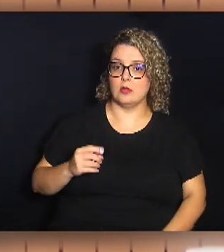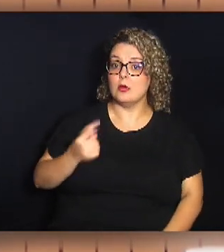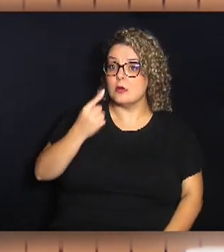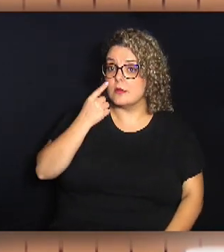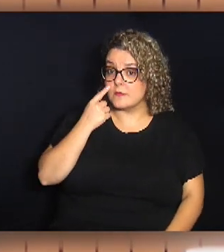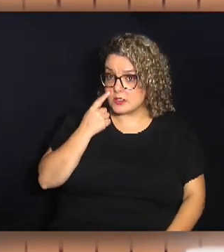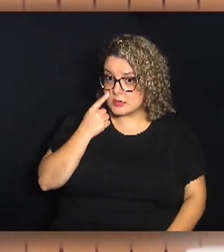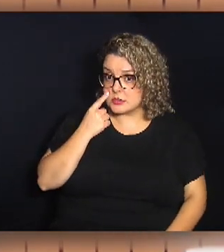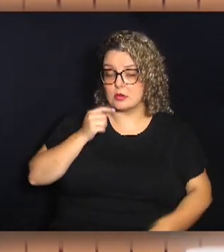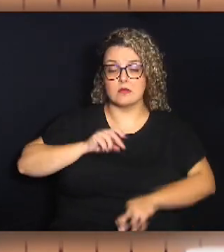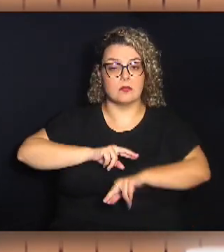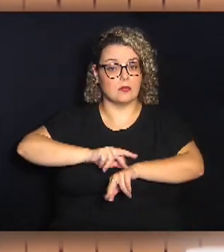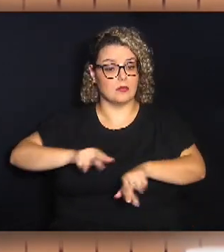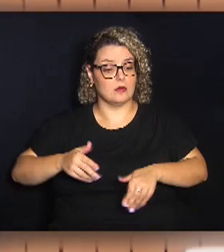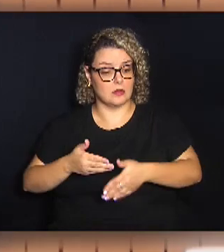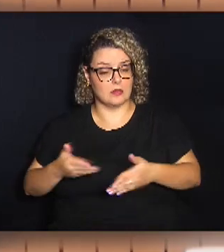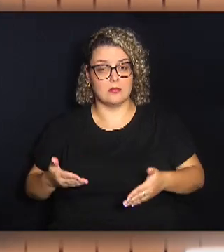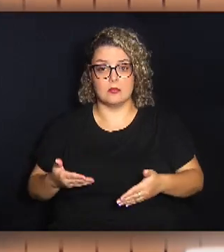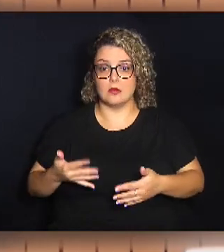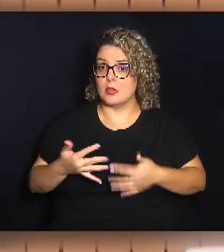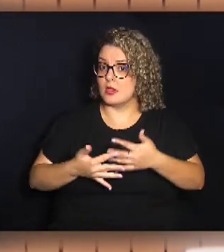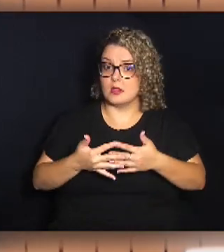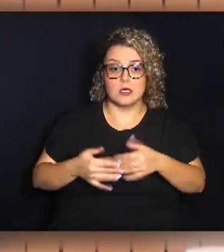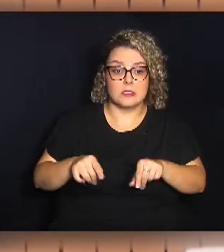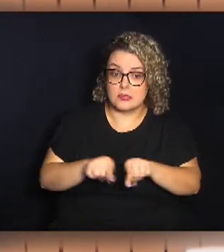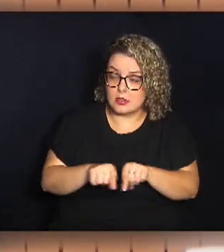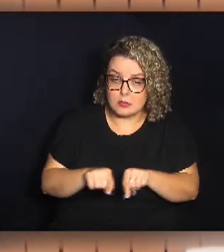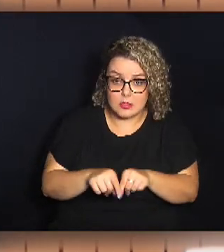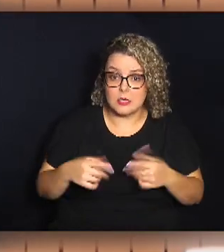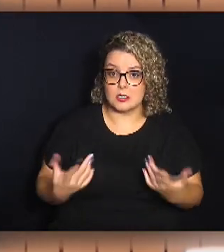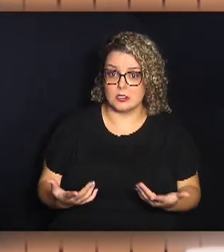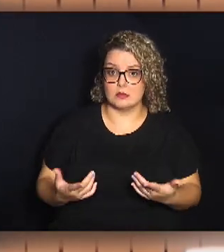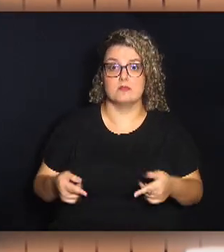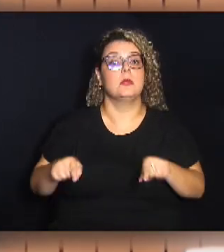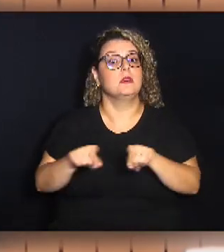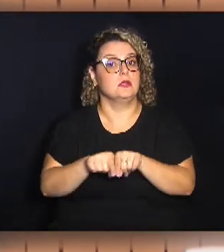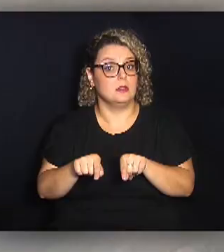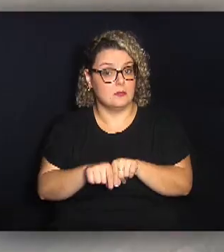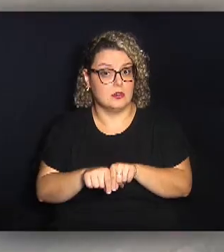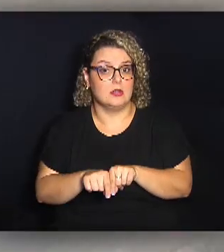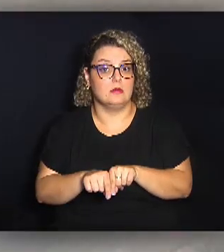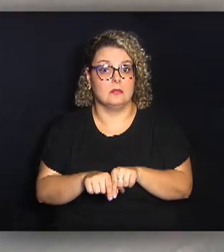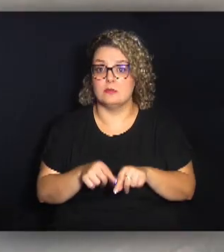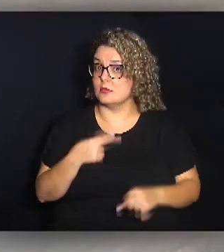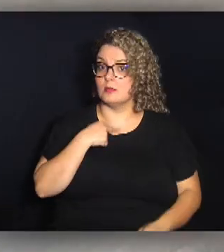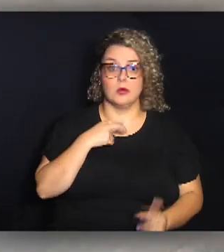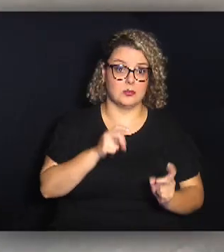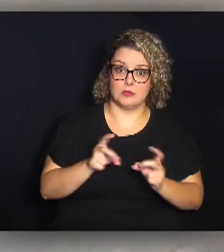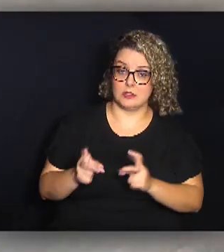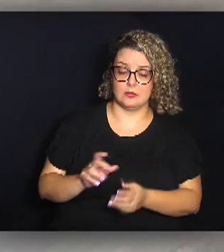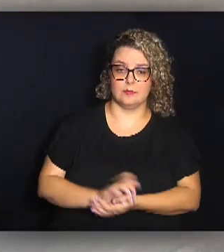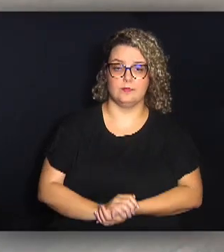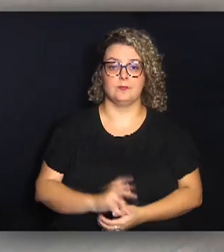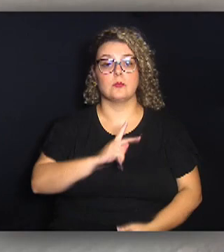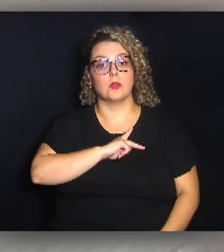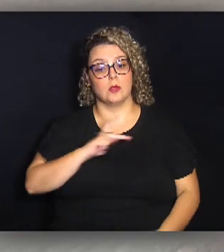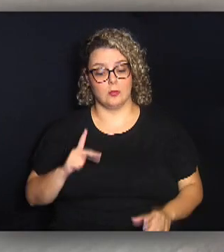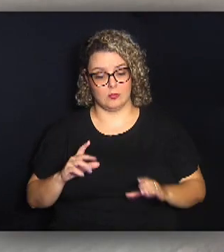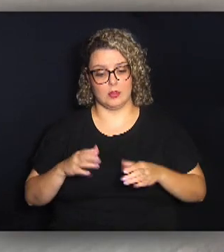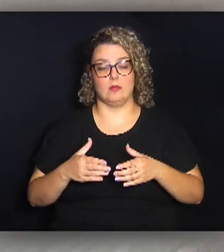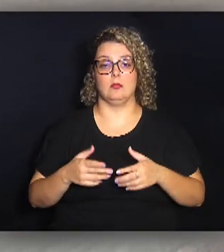muitos deles hoje estão impedidos, inclusive, de se vender. O presidente da comissão